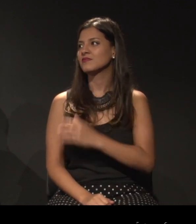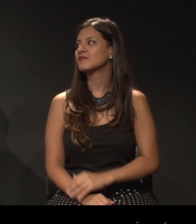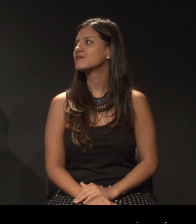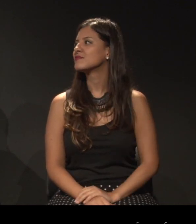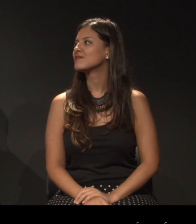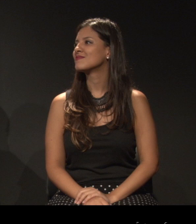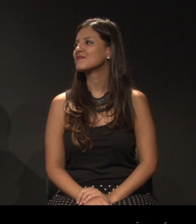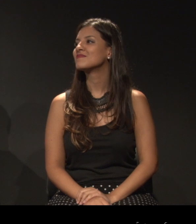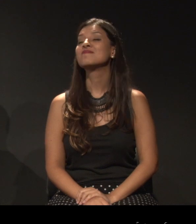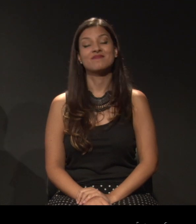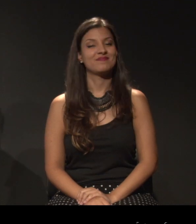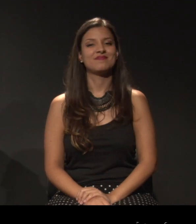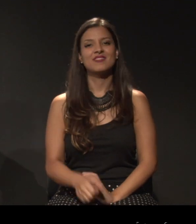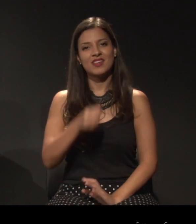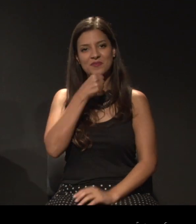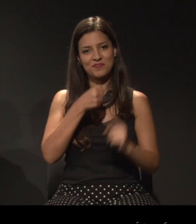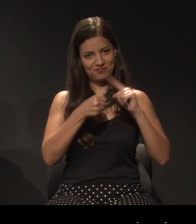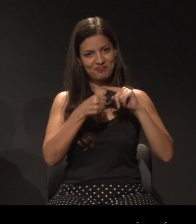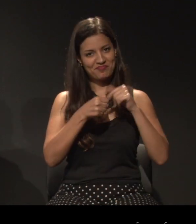Boa